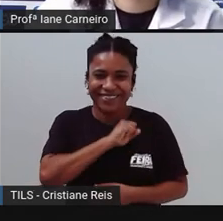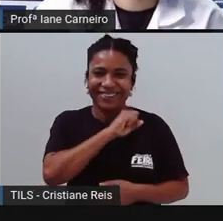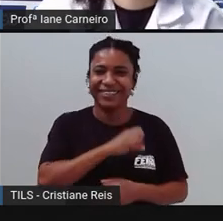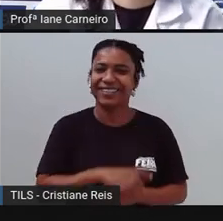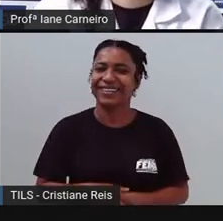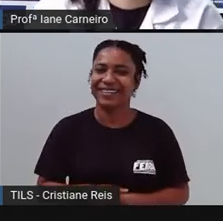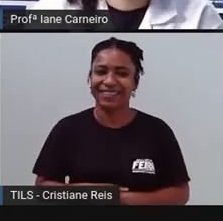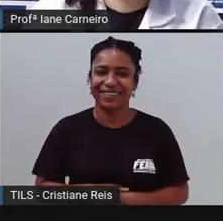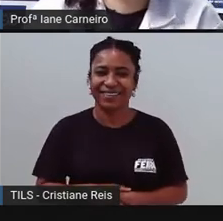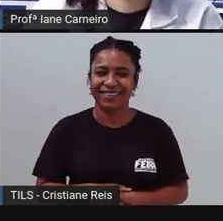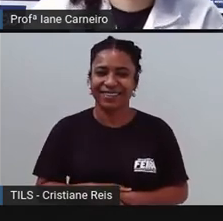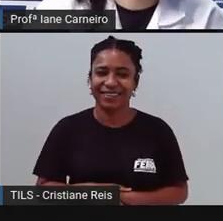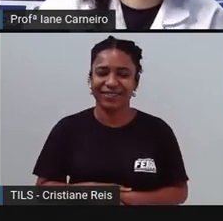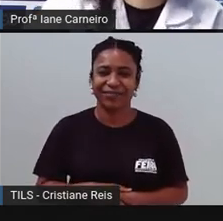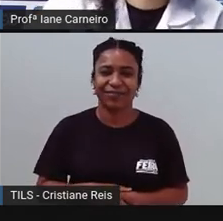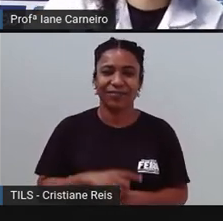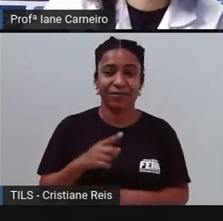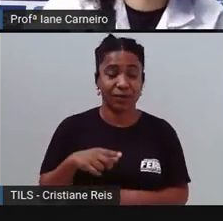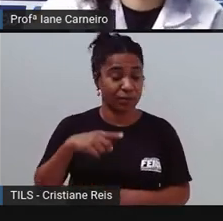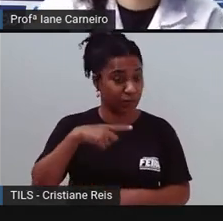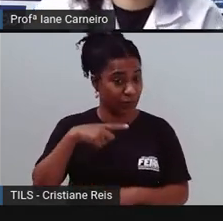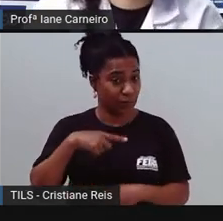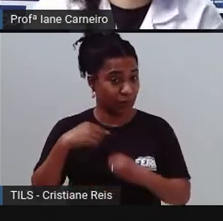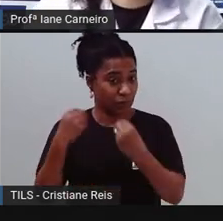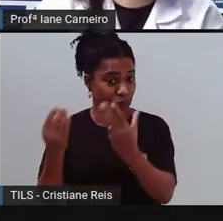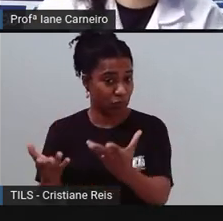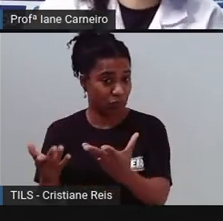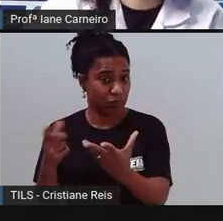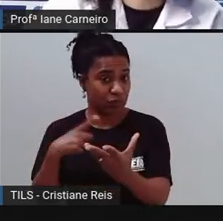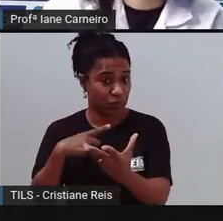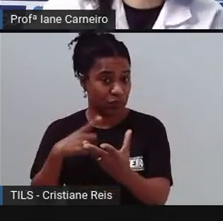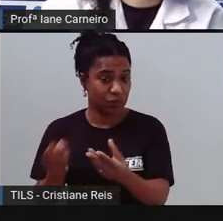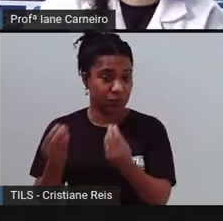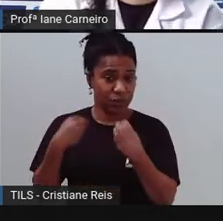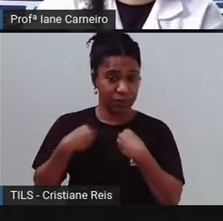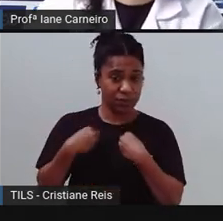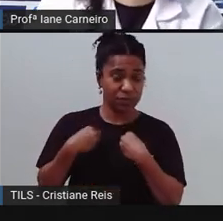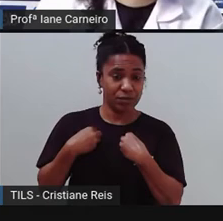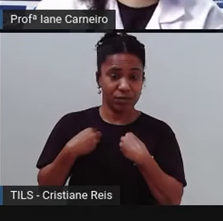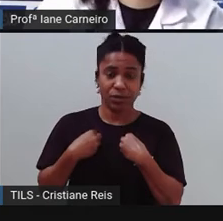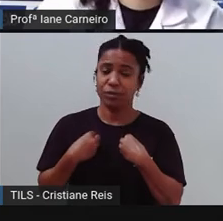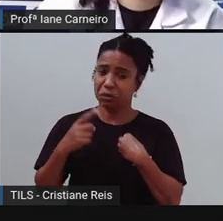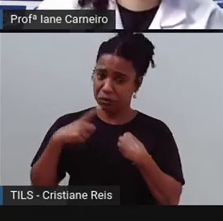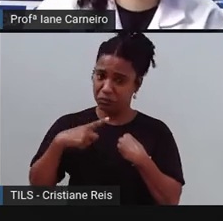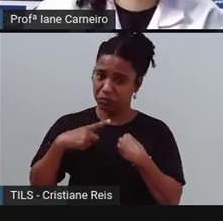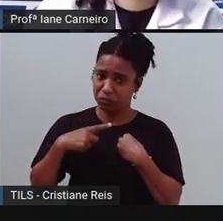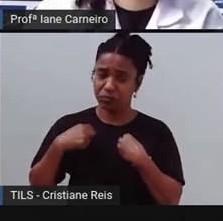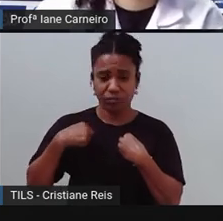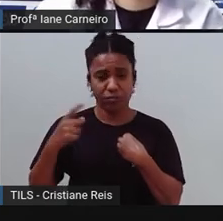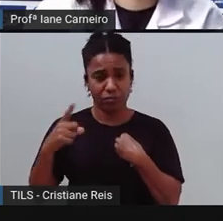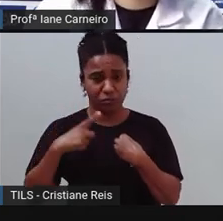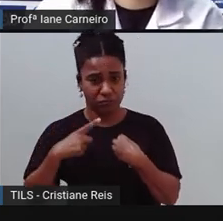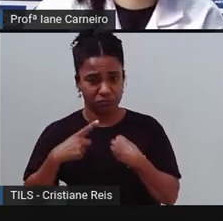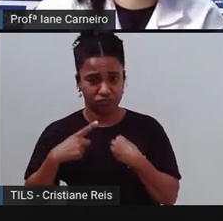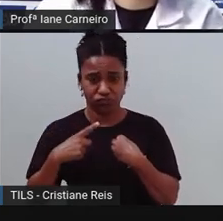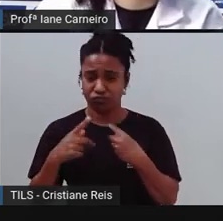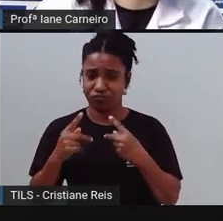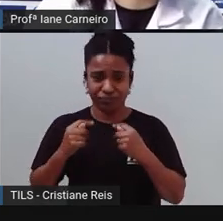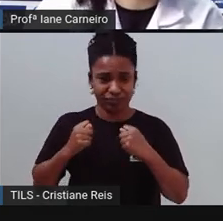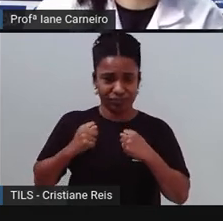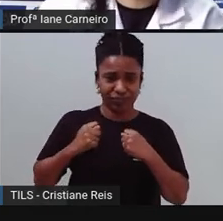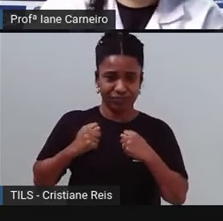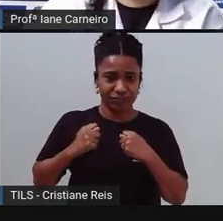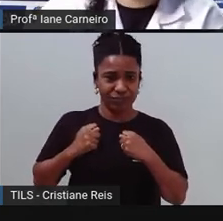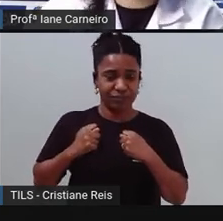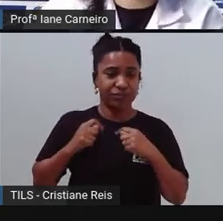Quando tenho, não lhe dou. Quando você tem, não me dá. Quando temos, não damos um ao outro. Não sei o que é,